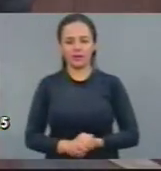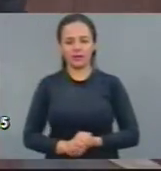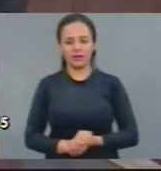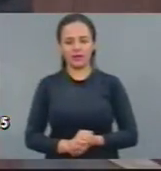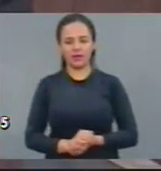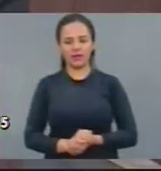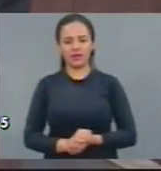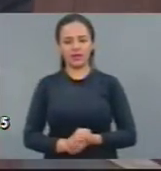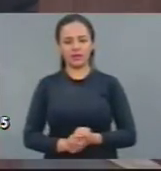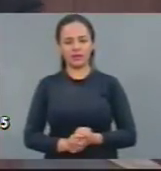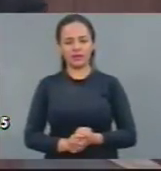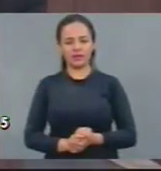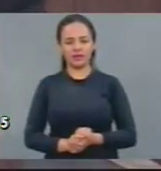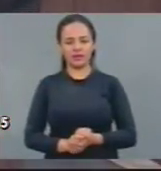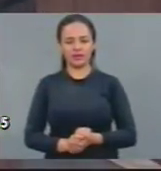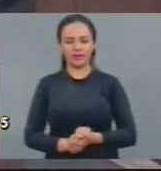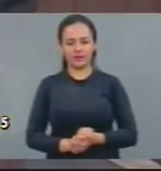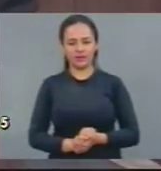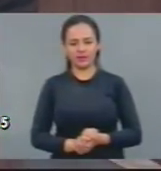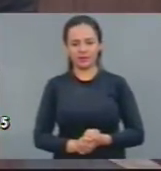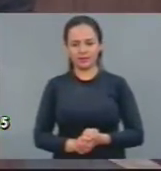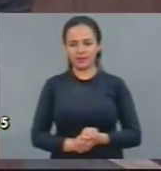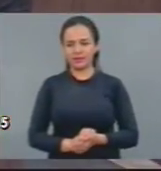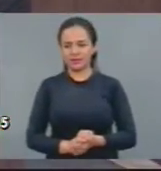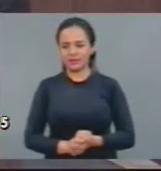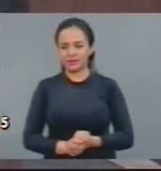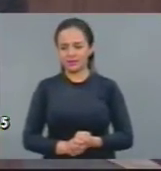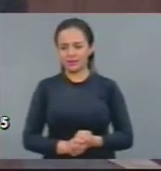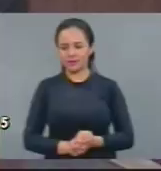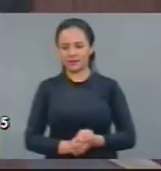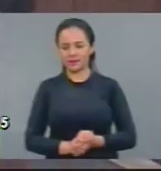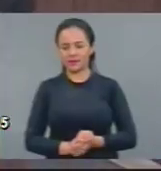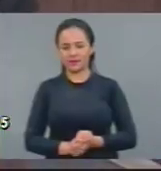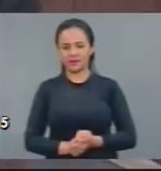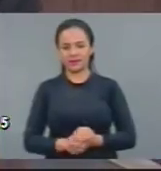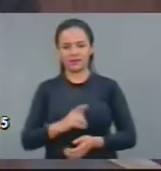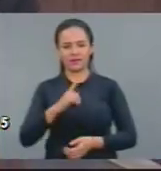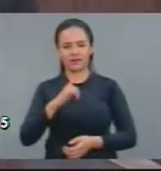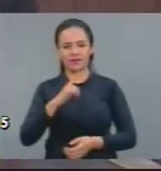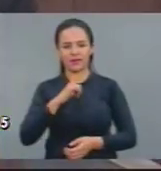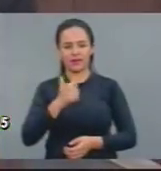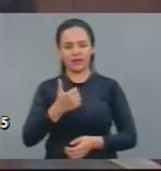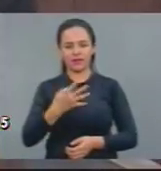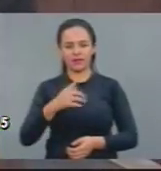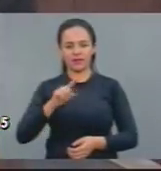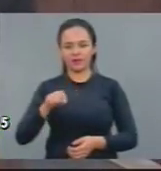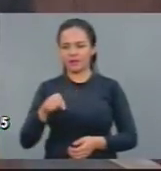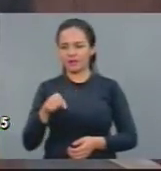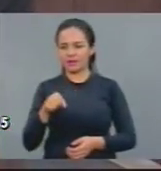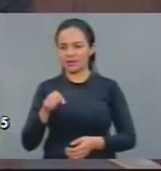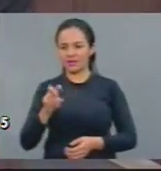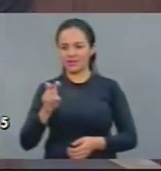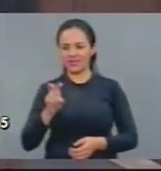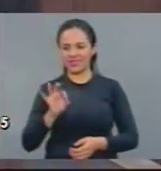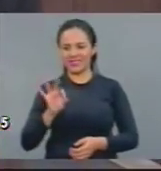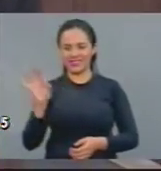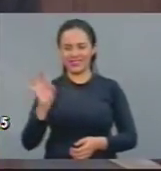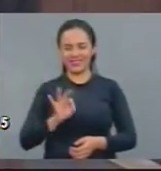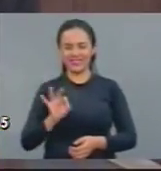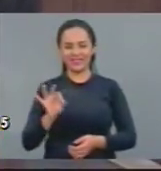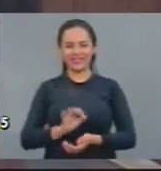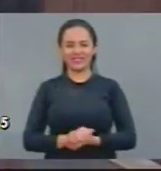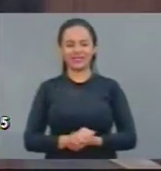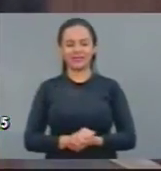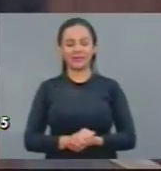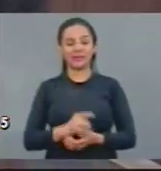taxa básica de juros no patamar de 14,25% ao ano, portanto, uma das maiores